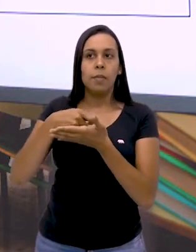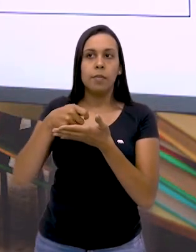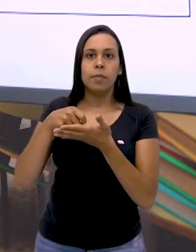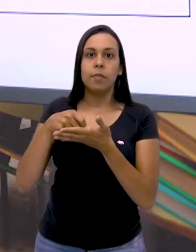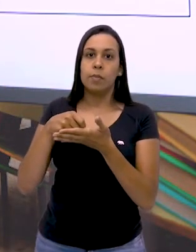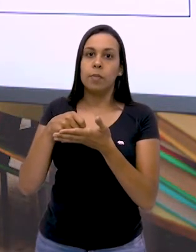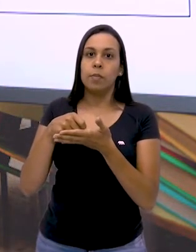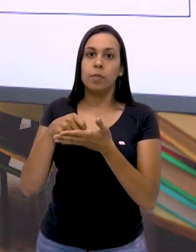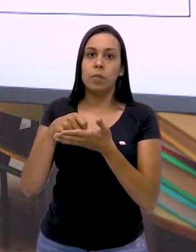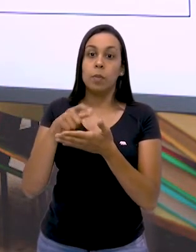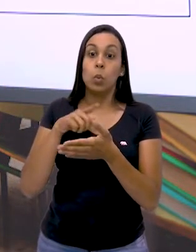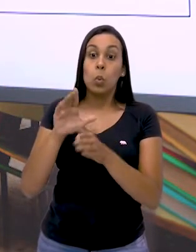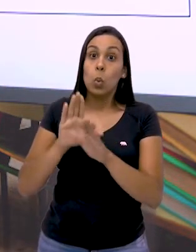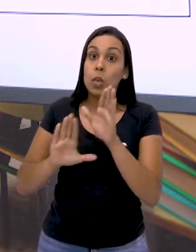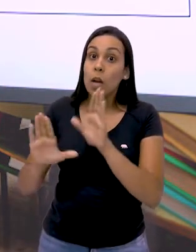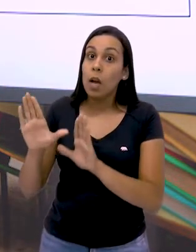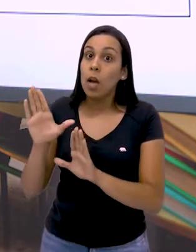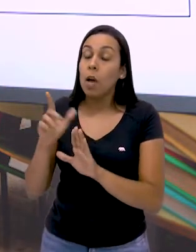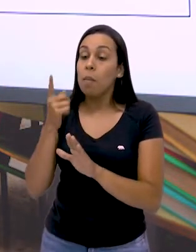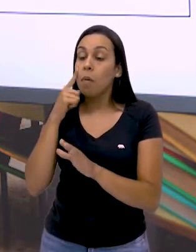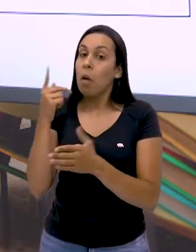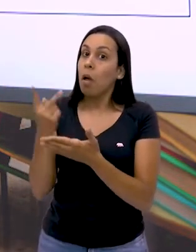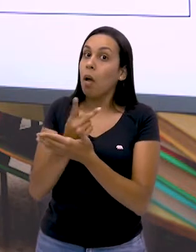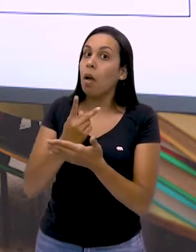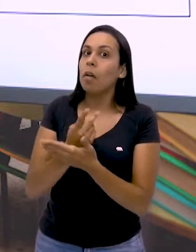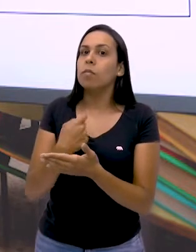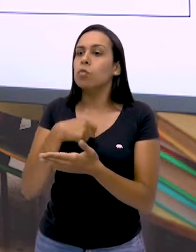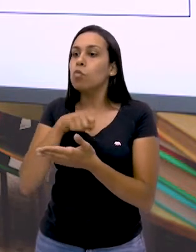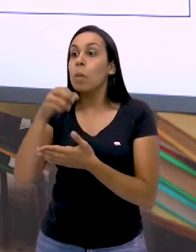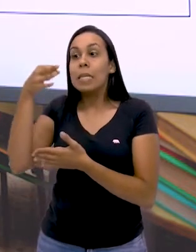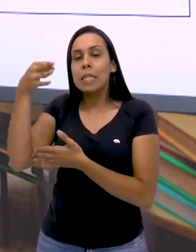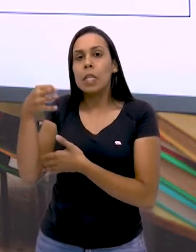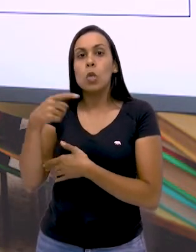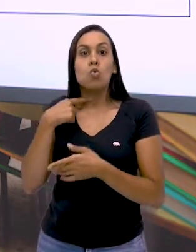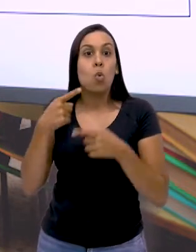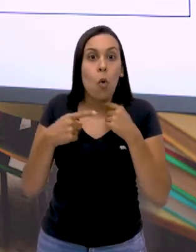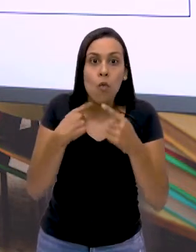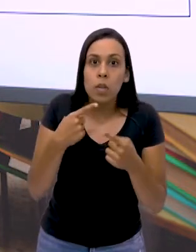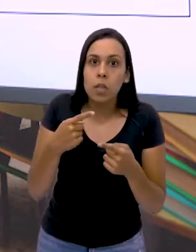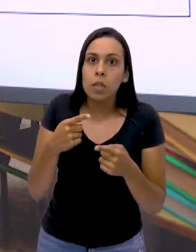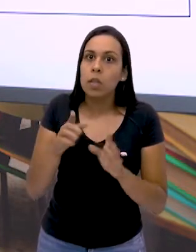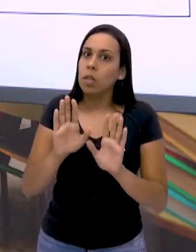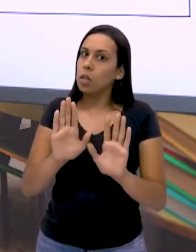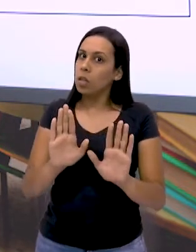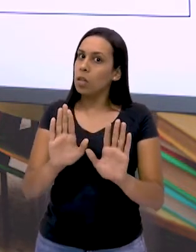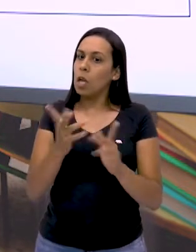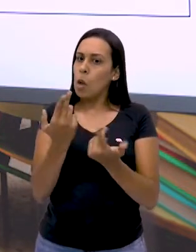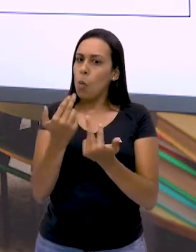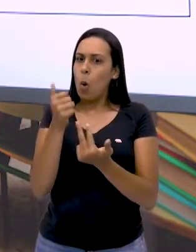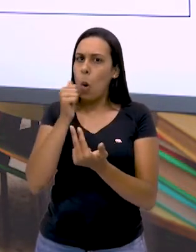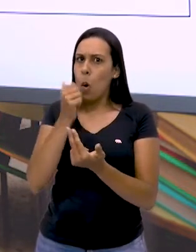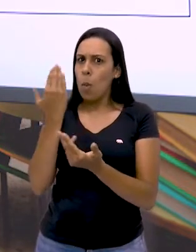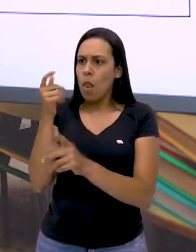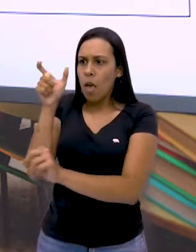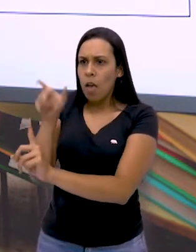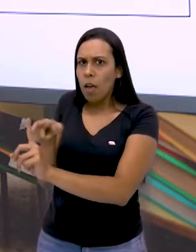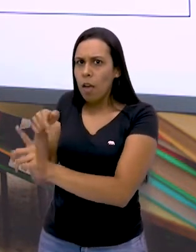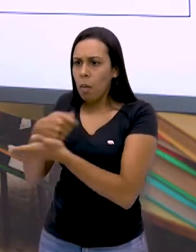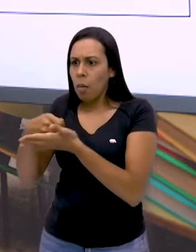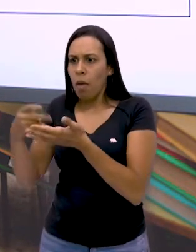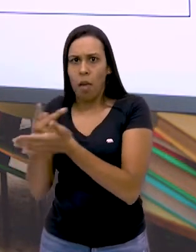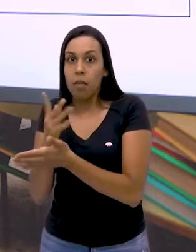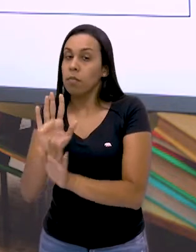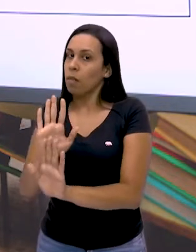bastante atenção os nomes correspondentes. Se tiver dúvida, não faça como a personagem do